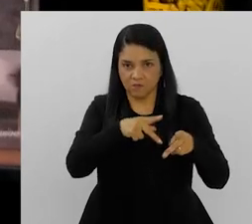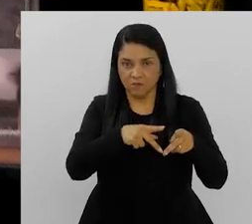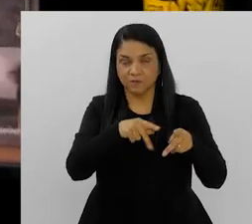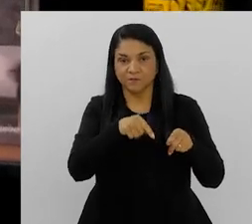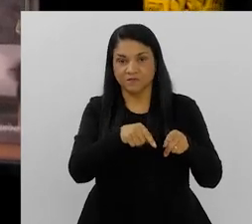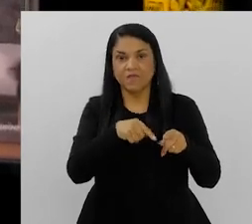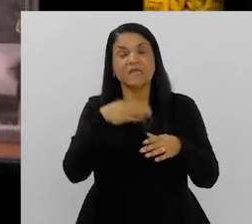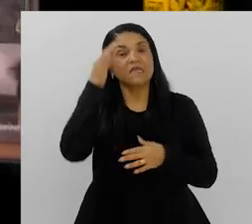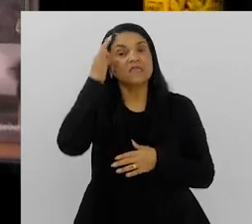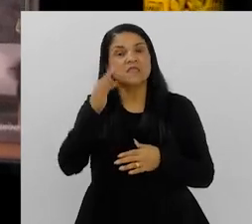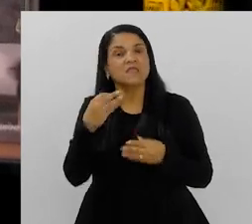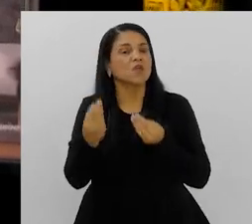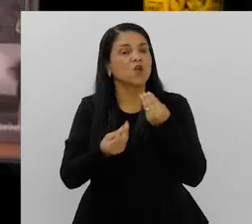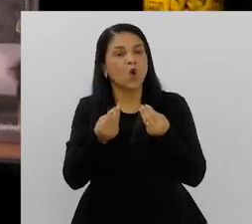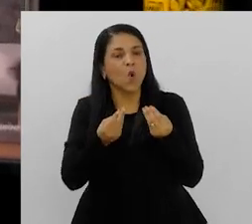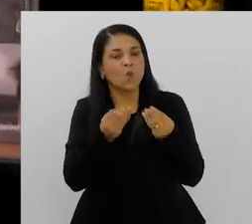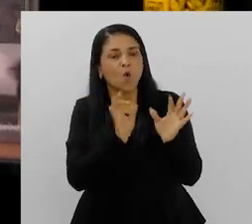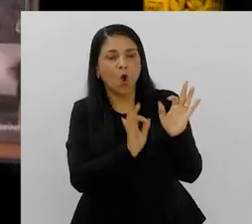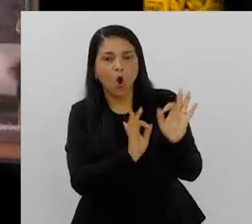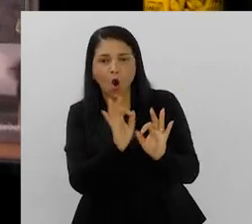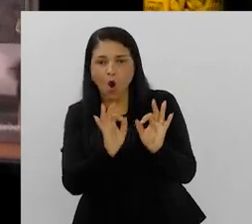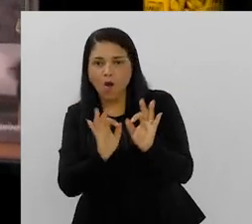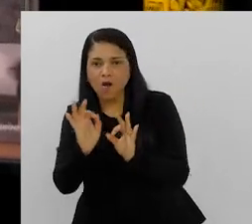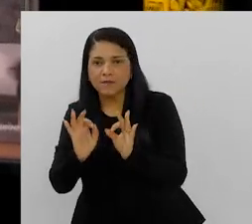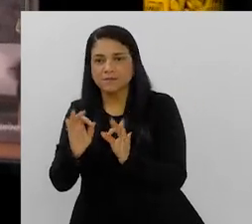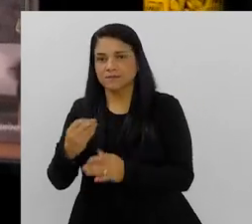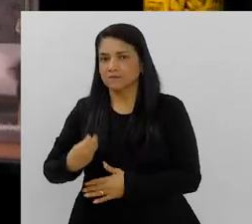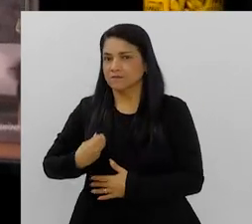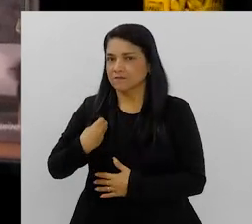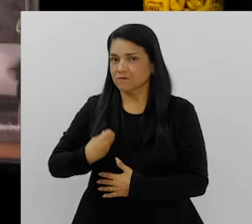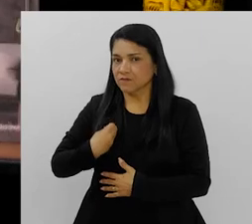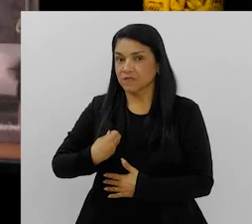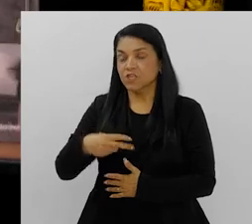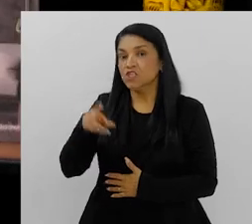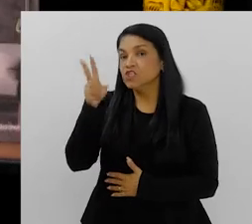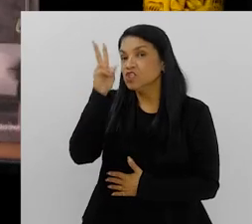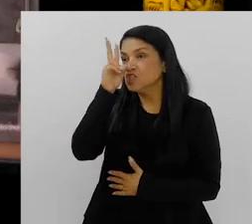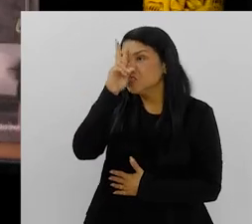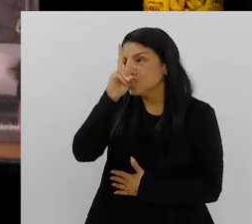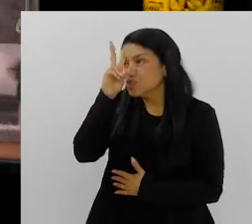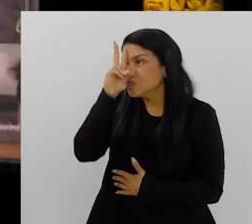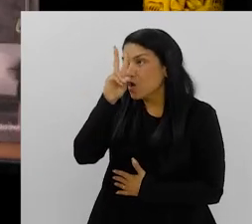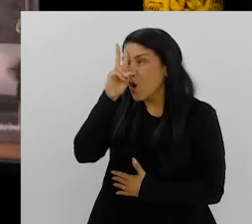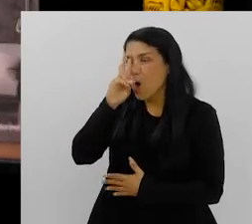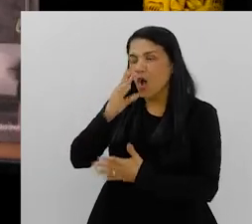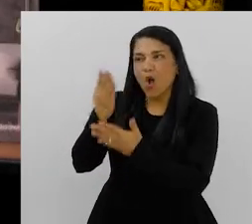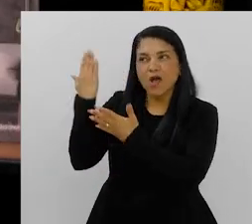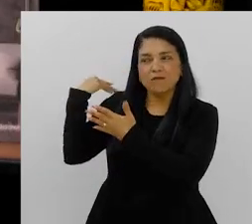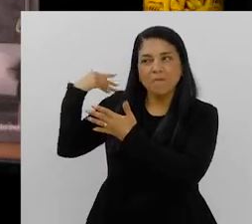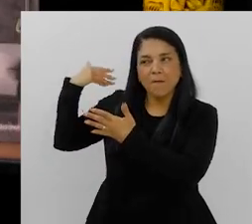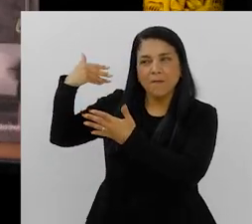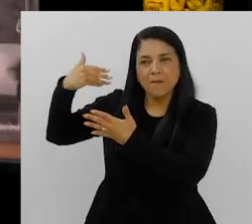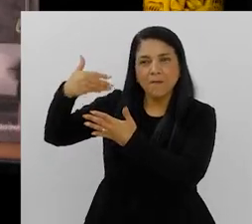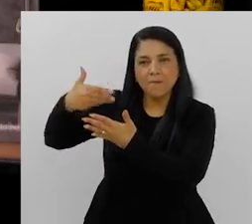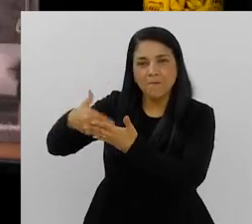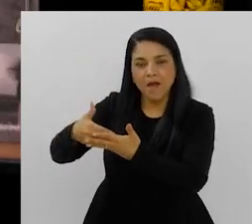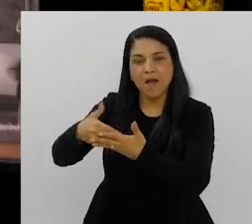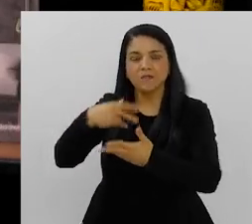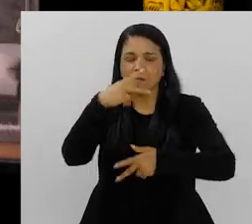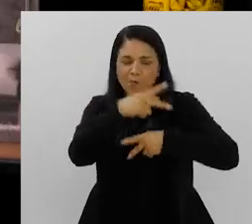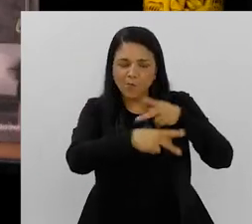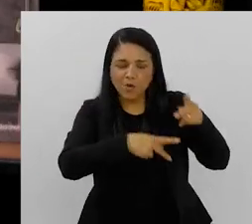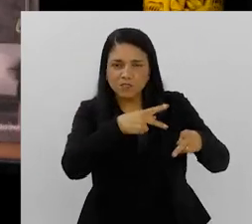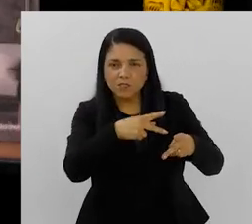precisam escutar a população, entender melhor todo esse fluxo de organização, de vida e história. Lembrar da história das